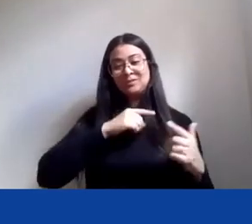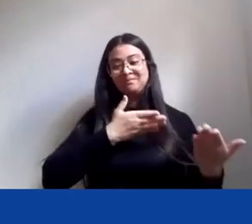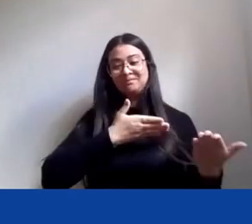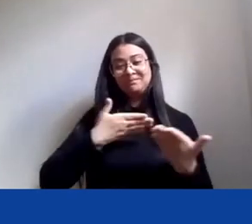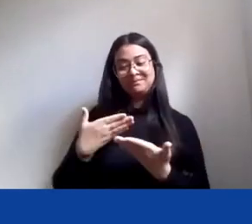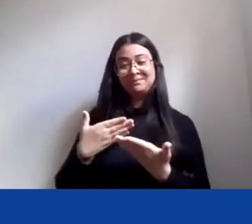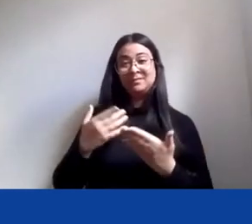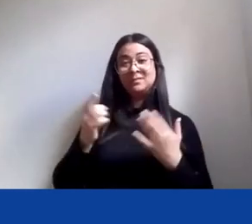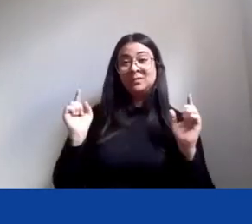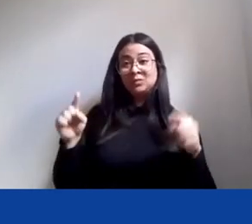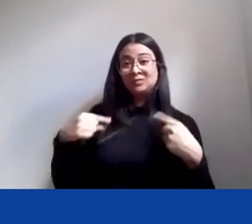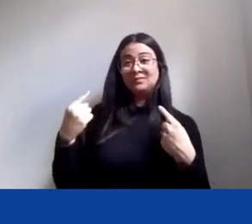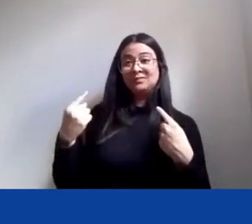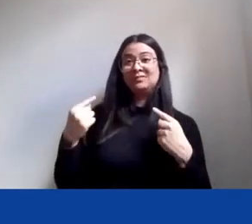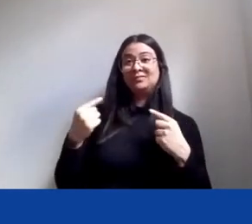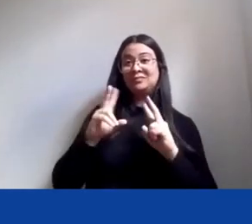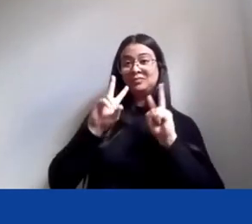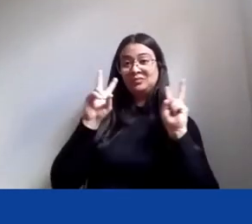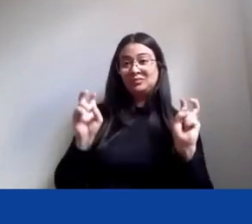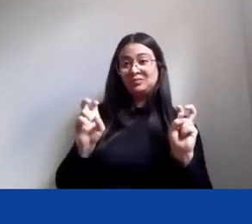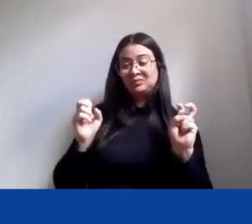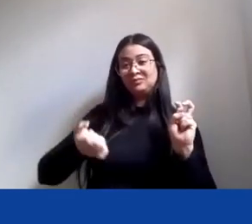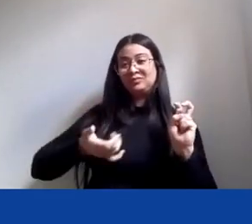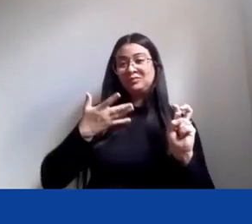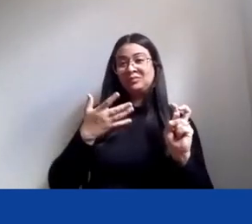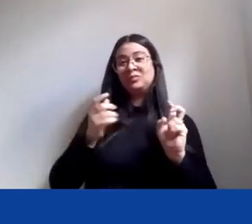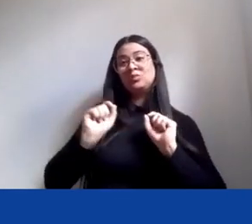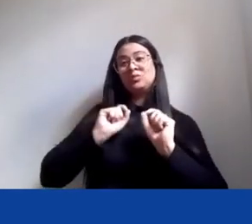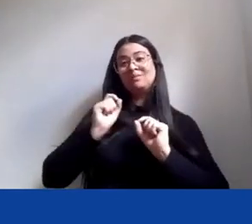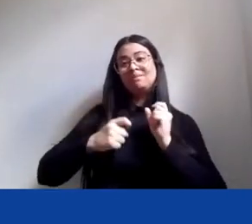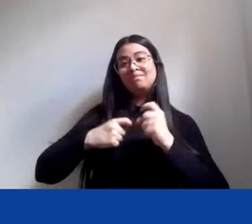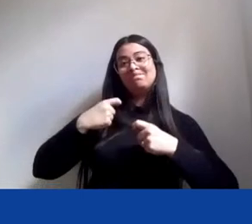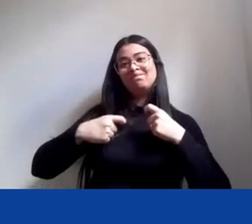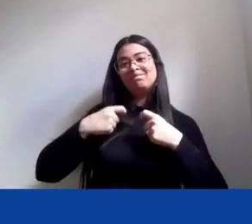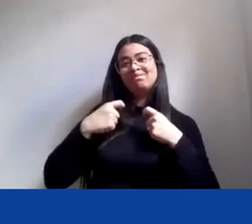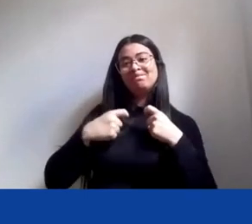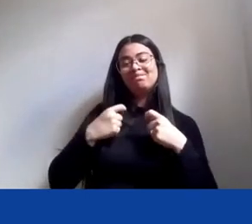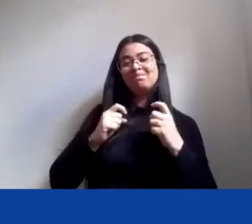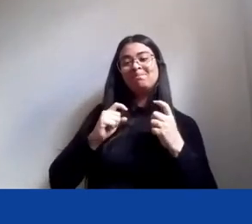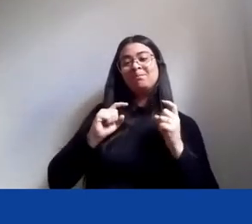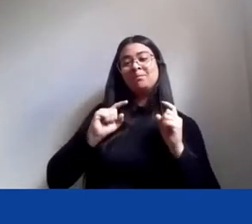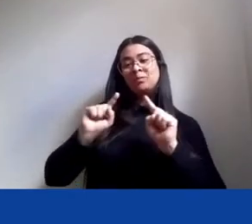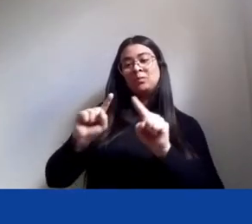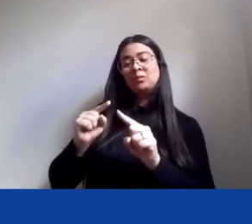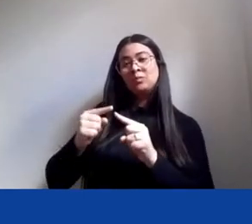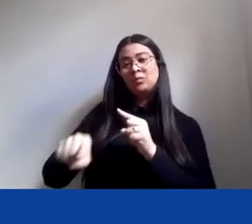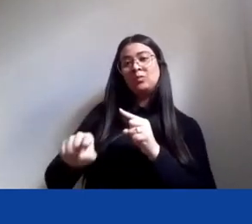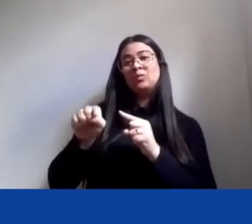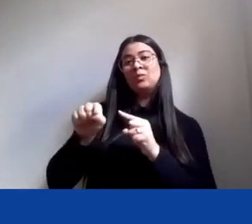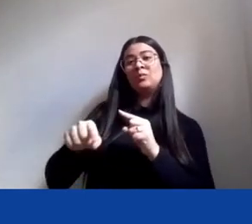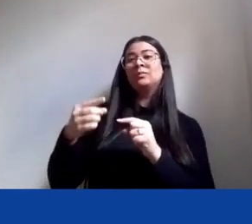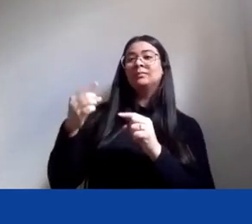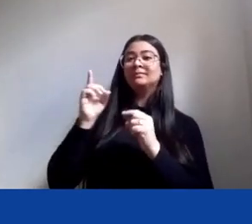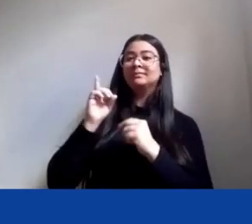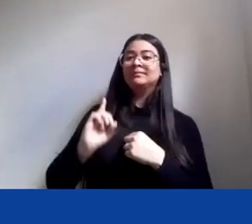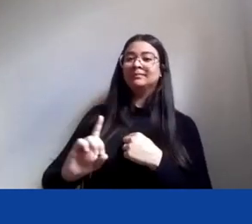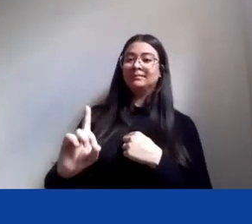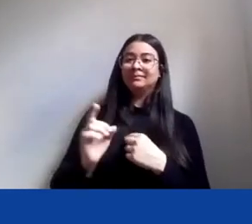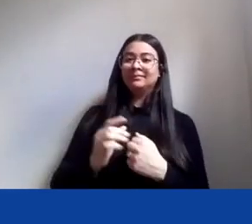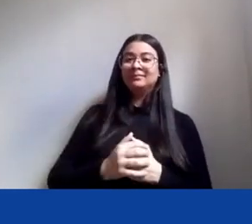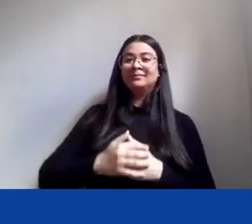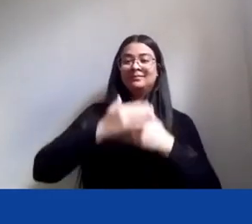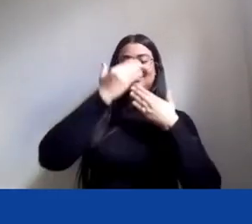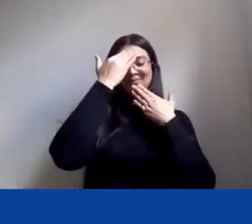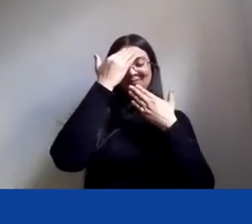temática a guerra contra os direitos, né. Muito obrigada, Luiz Eduardo, por suas palavras generosas